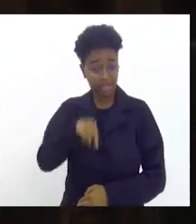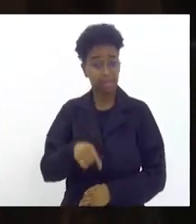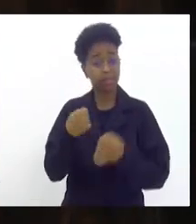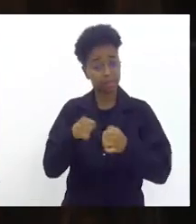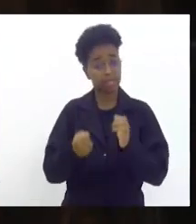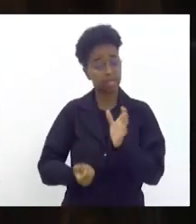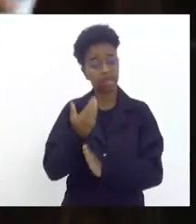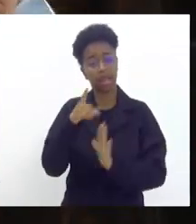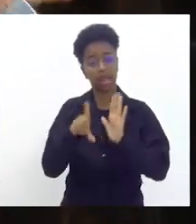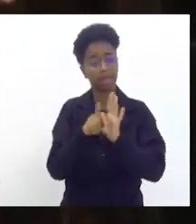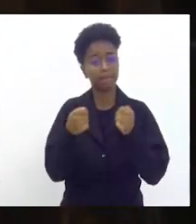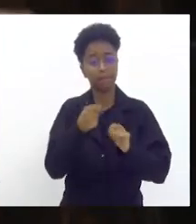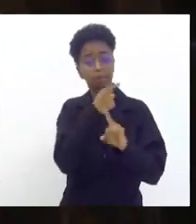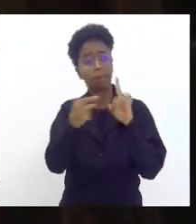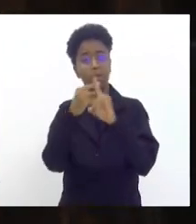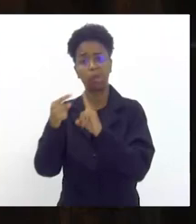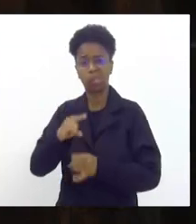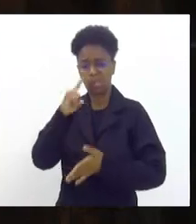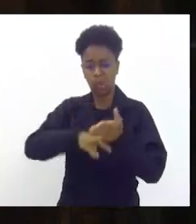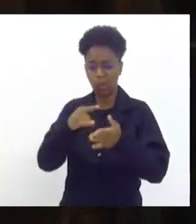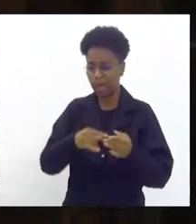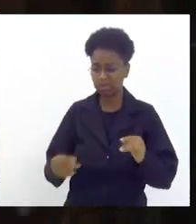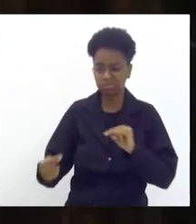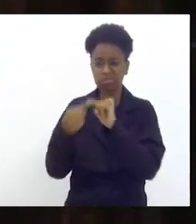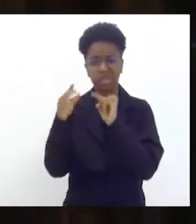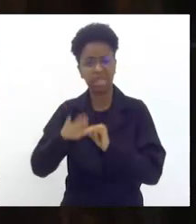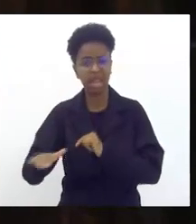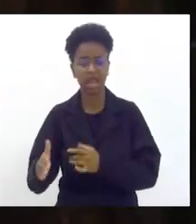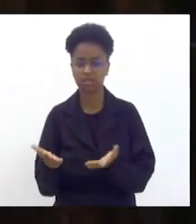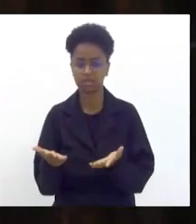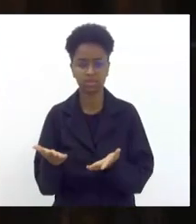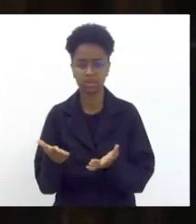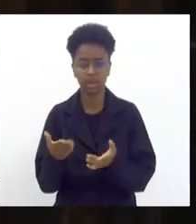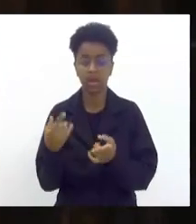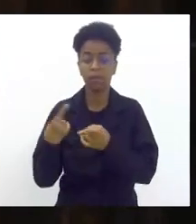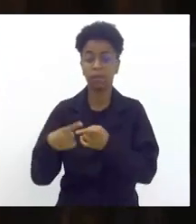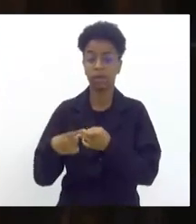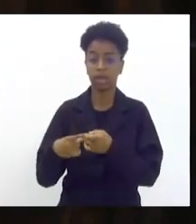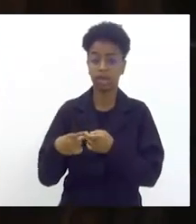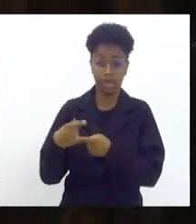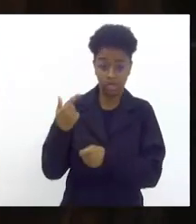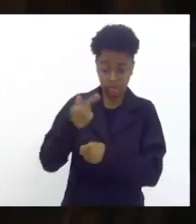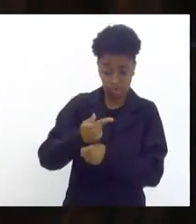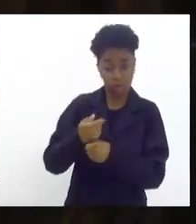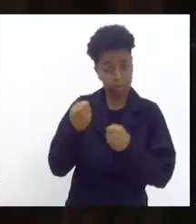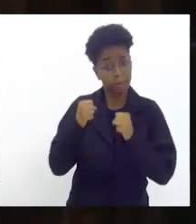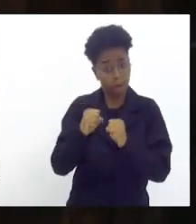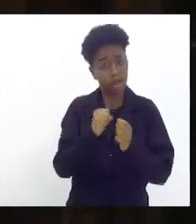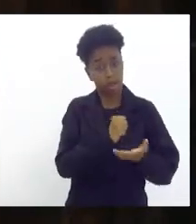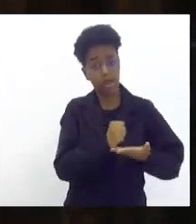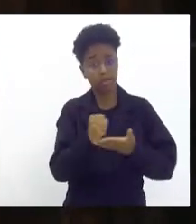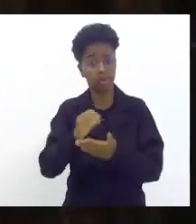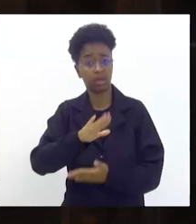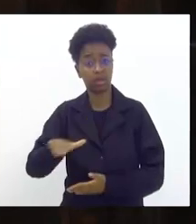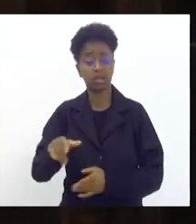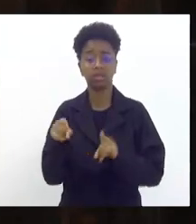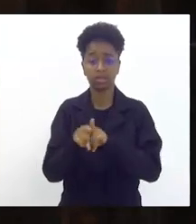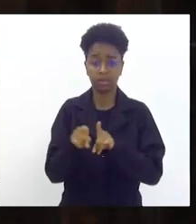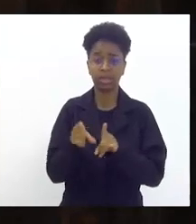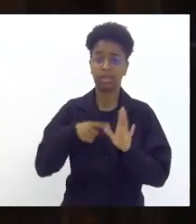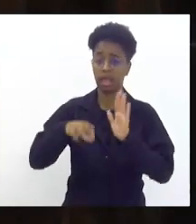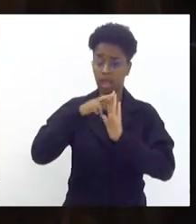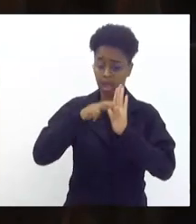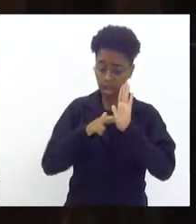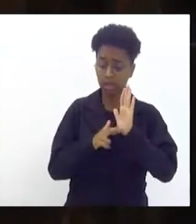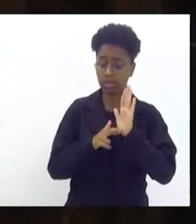lei que tem que proibir isso agora de alvará para a criança e as escolas vão levem as crianças a superliga tem um regulamento